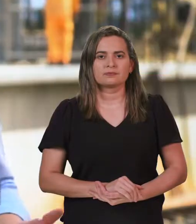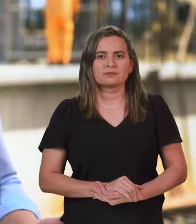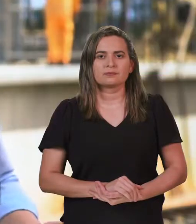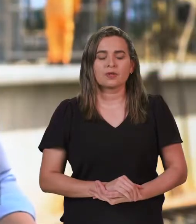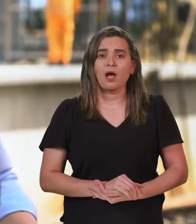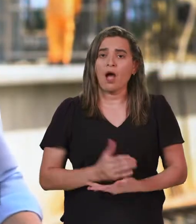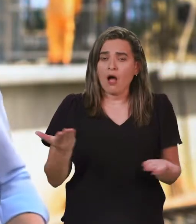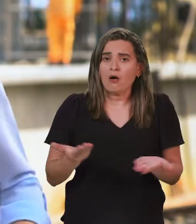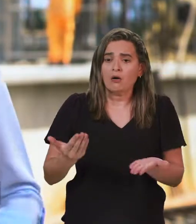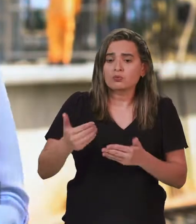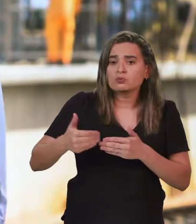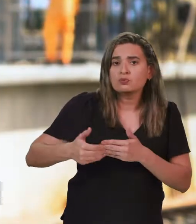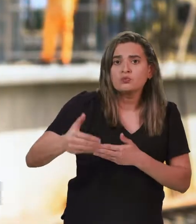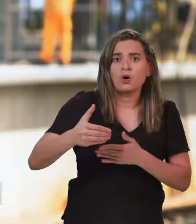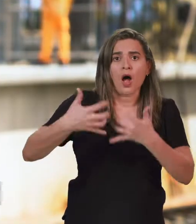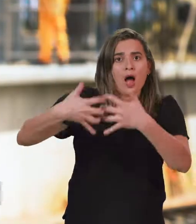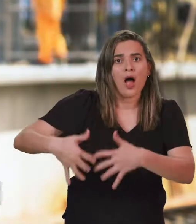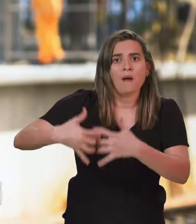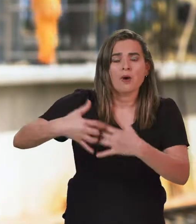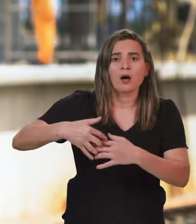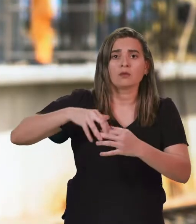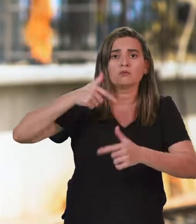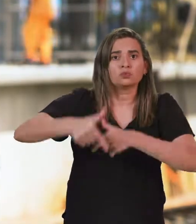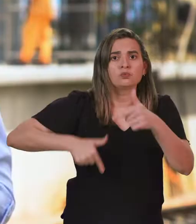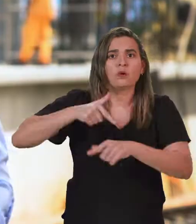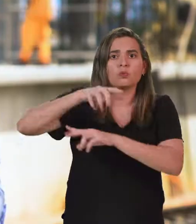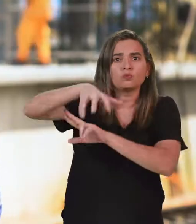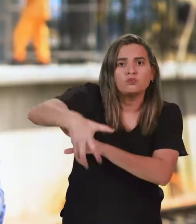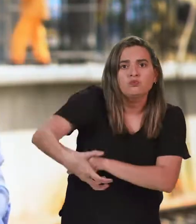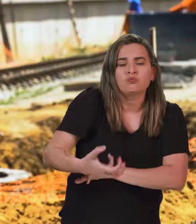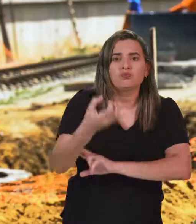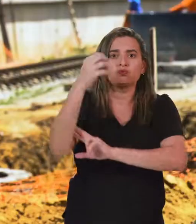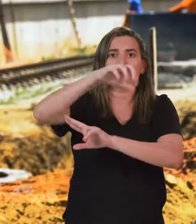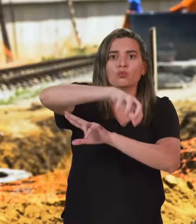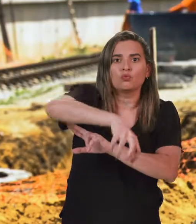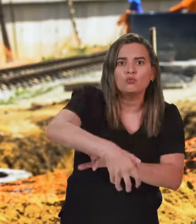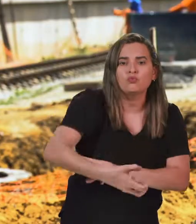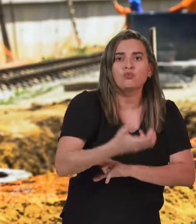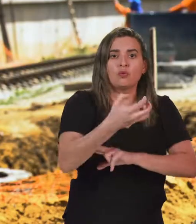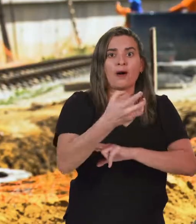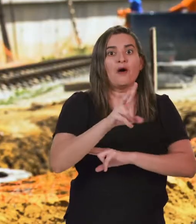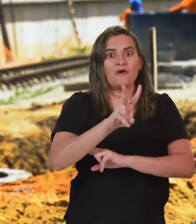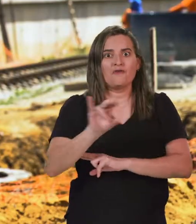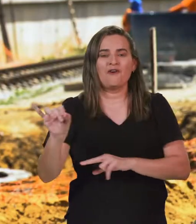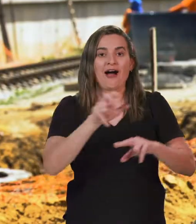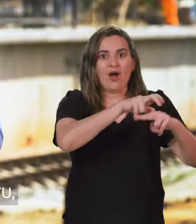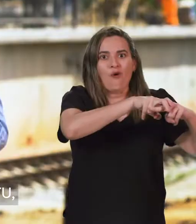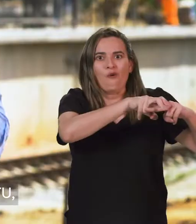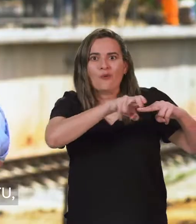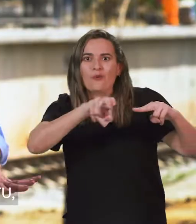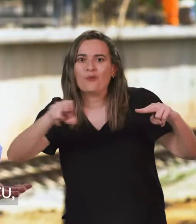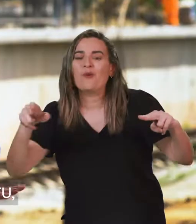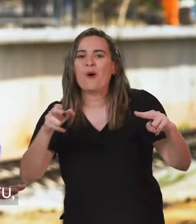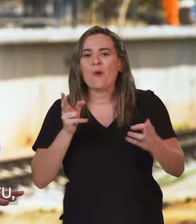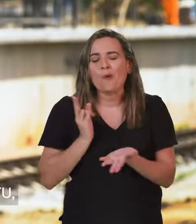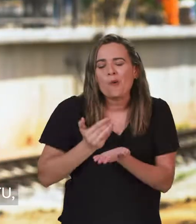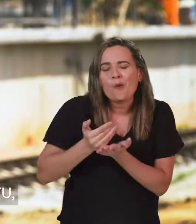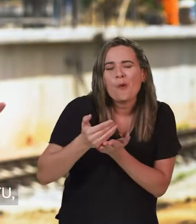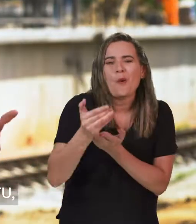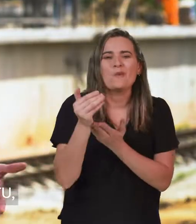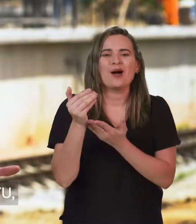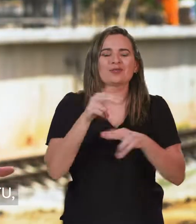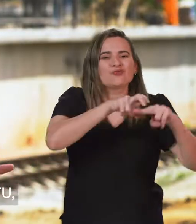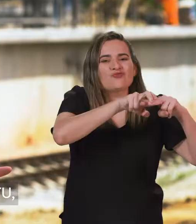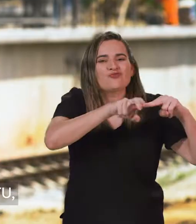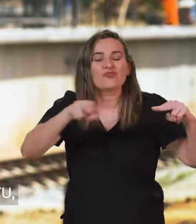Por enquanto as máquinas no canteiro de obras substituem o trem. Mas logo, logo os vagões nos trilhos tomarão a paisagem